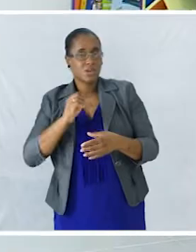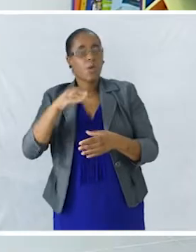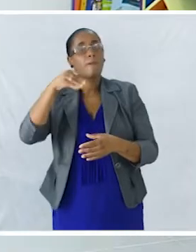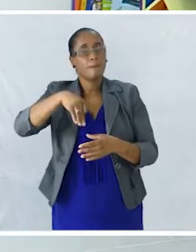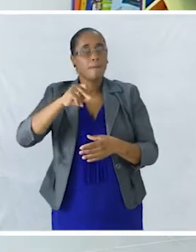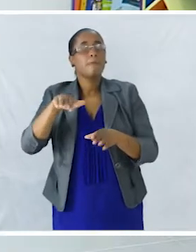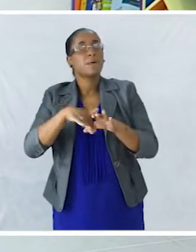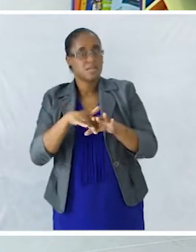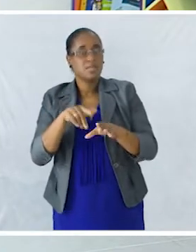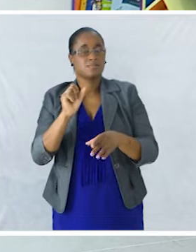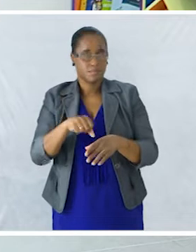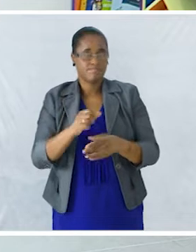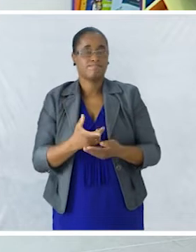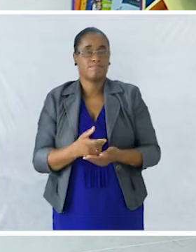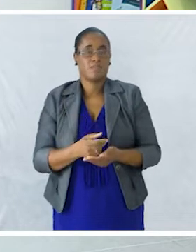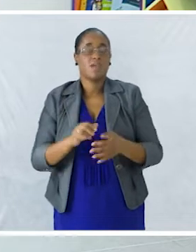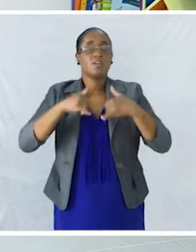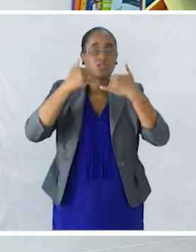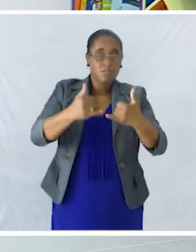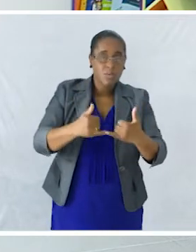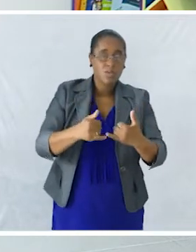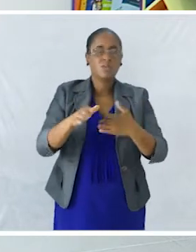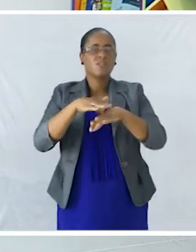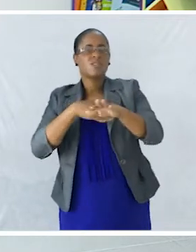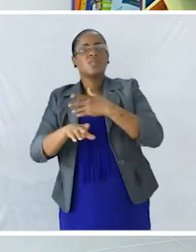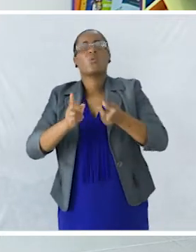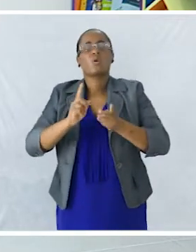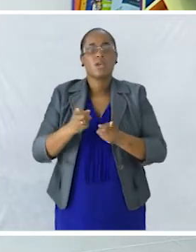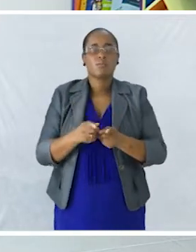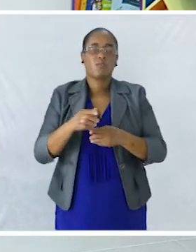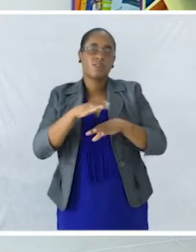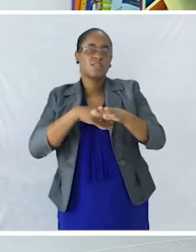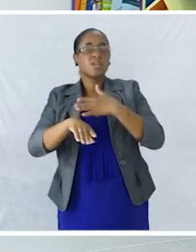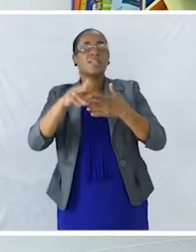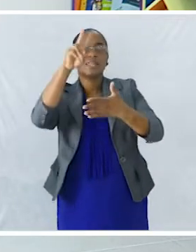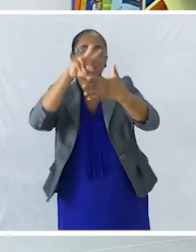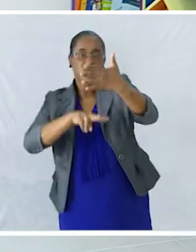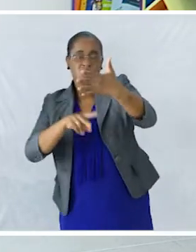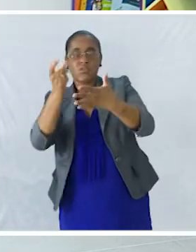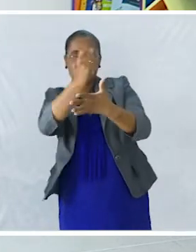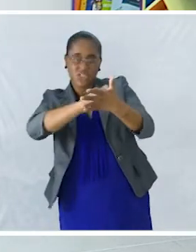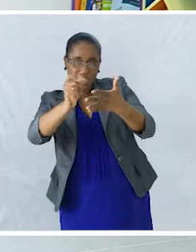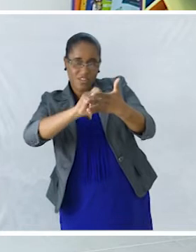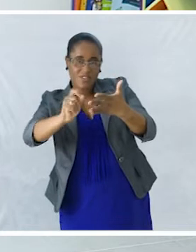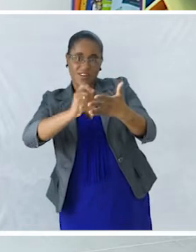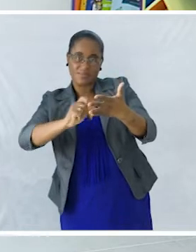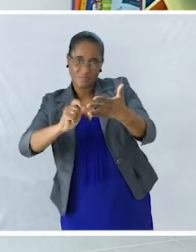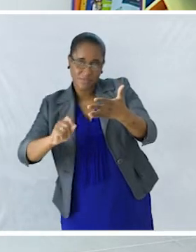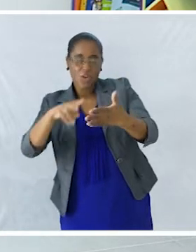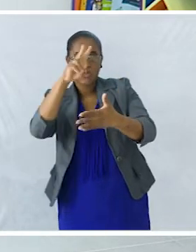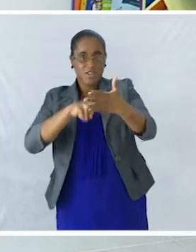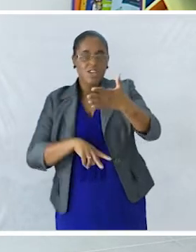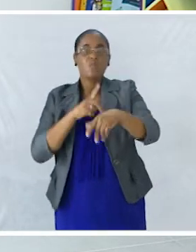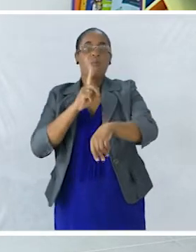O que é que vão fazer? Vão fazer a textualização Vão escrever o texto É o momento Da